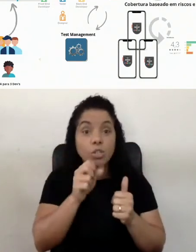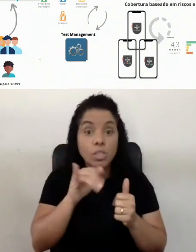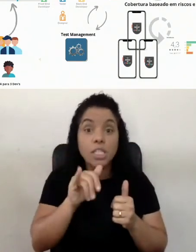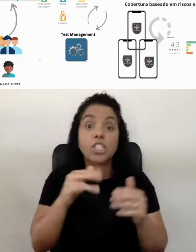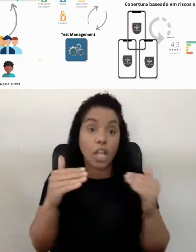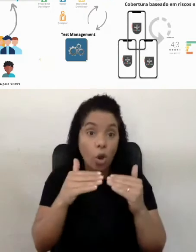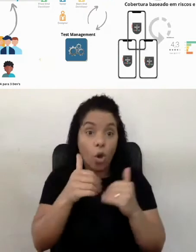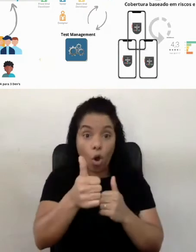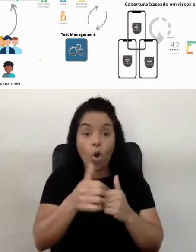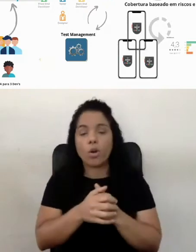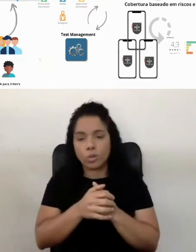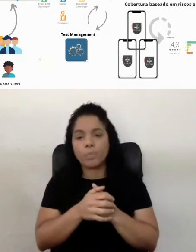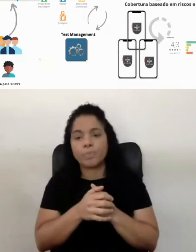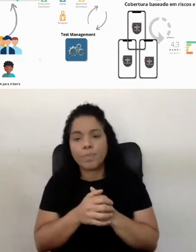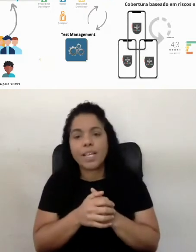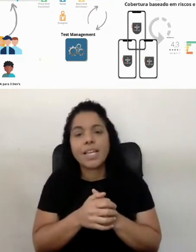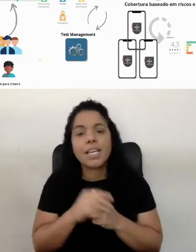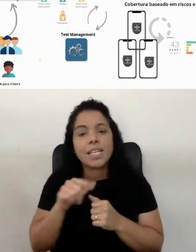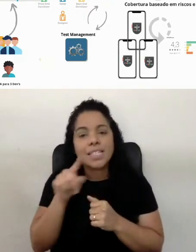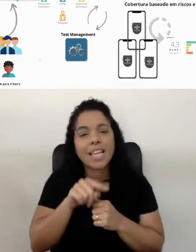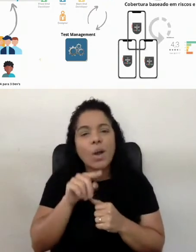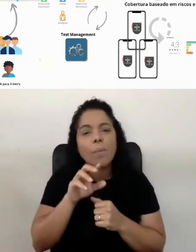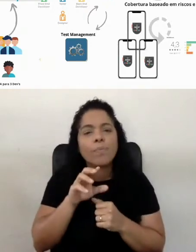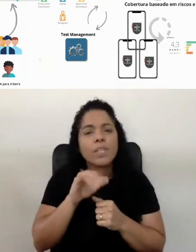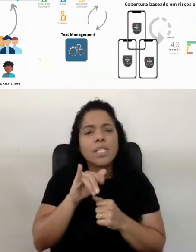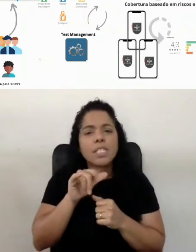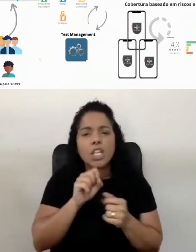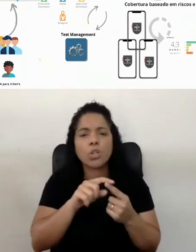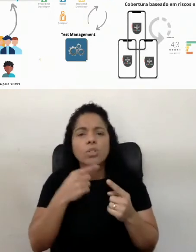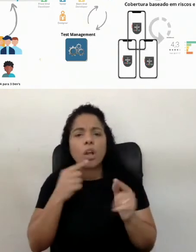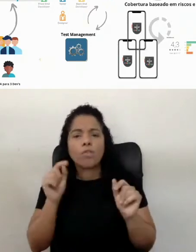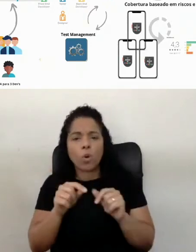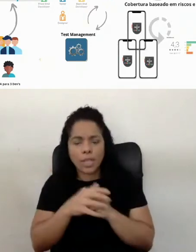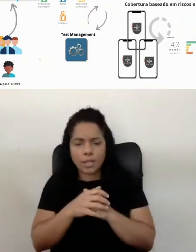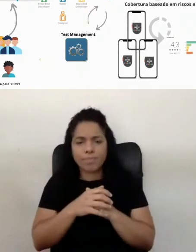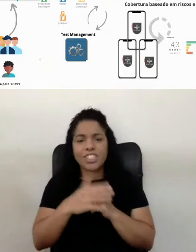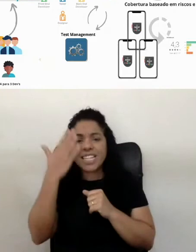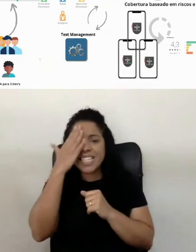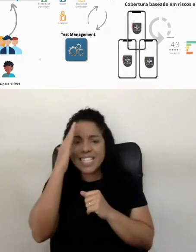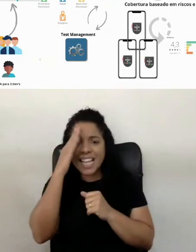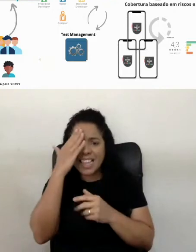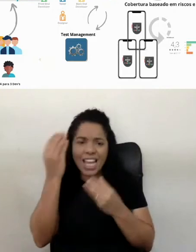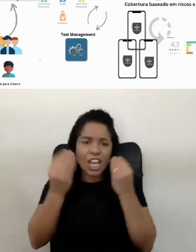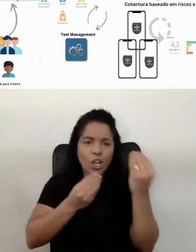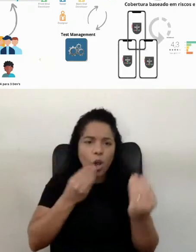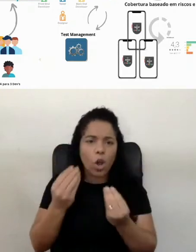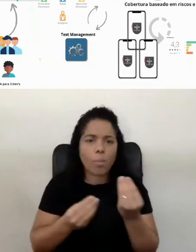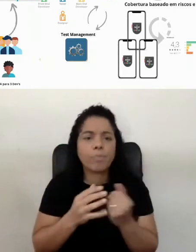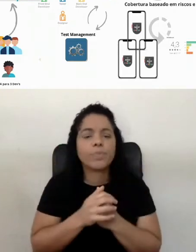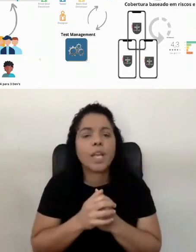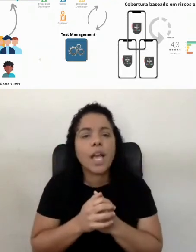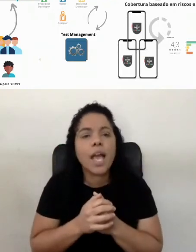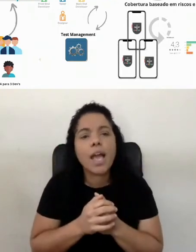concordo. Então, essa questão dos silos, né, mas voltando aqui na questão de entender essa